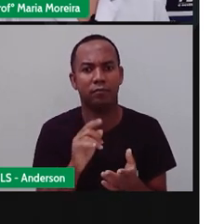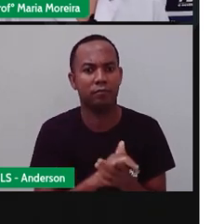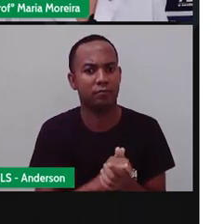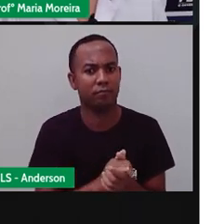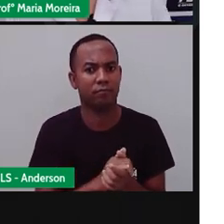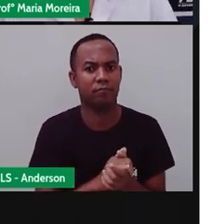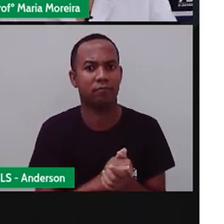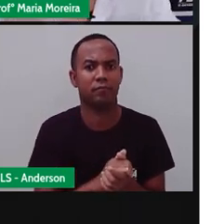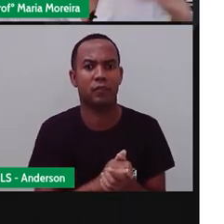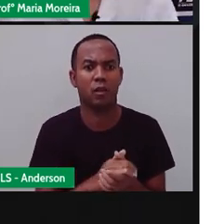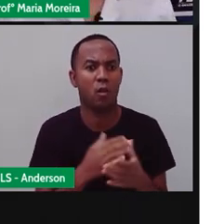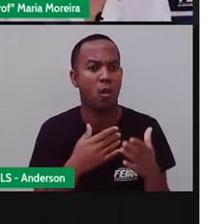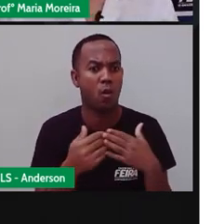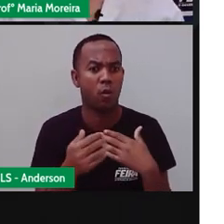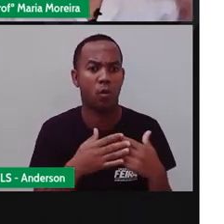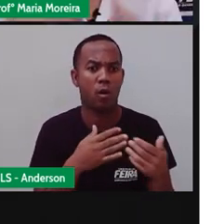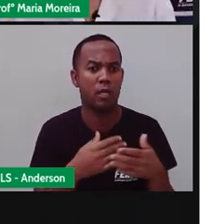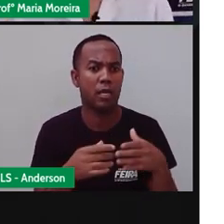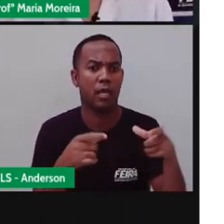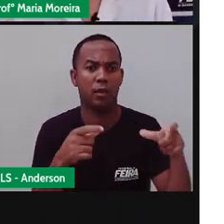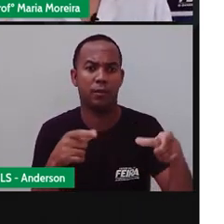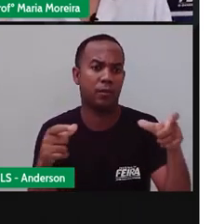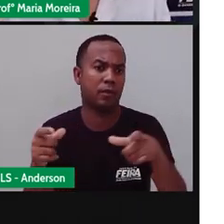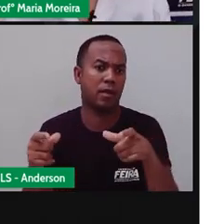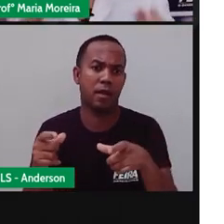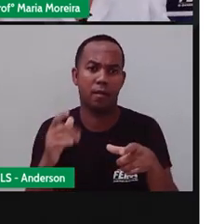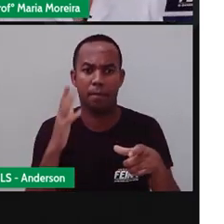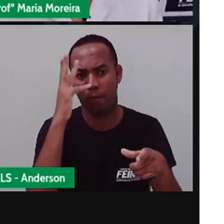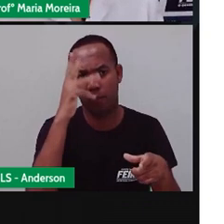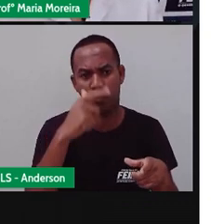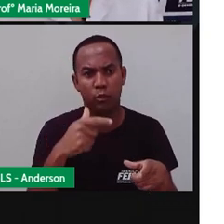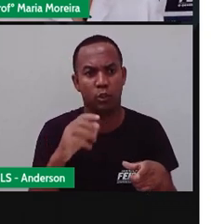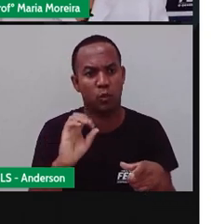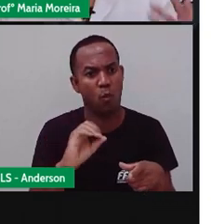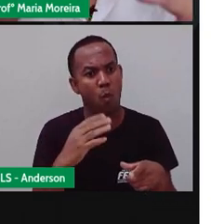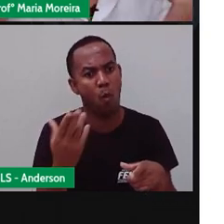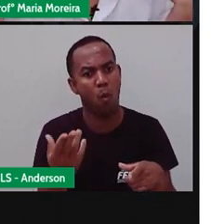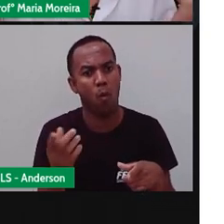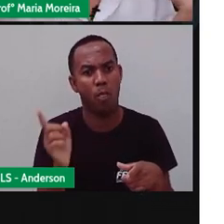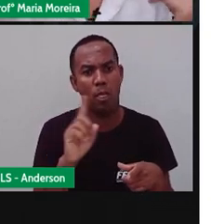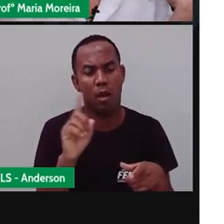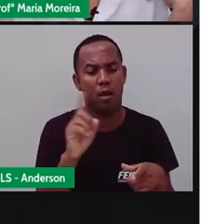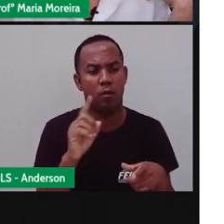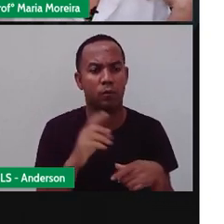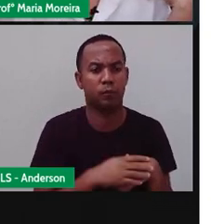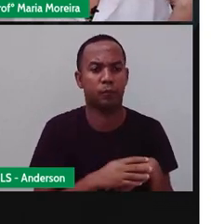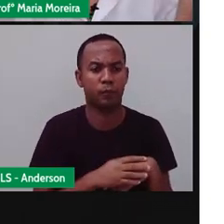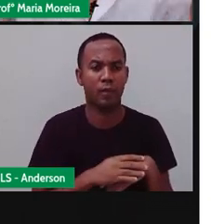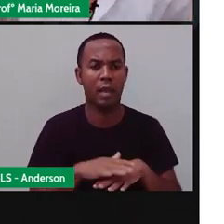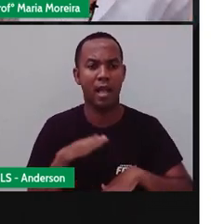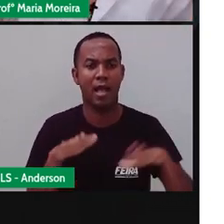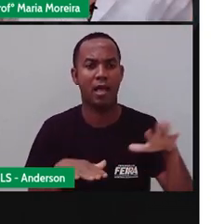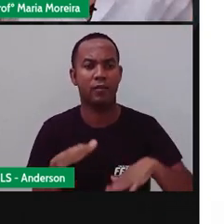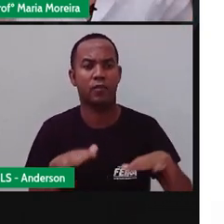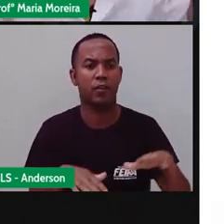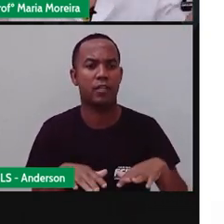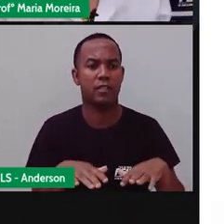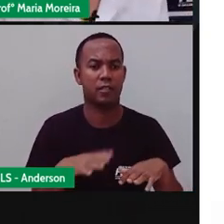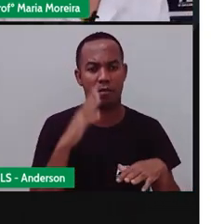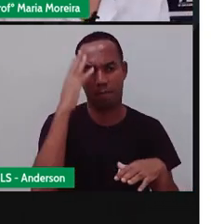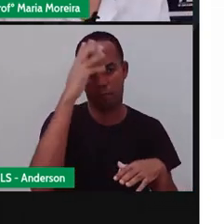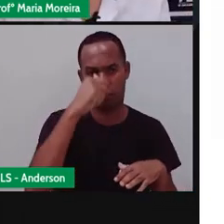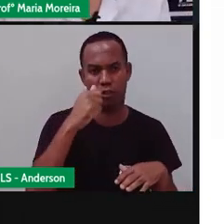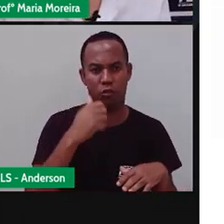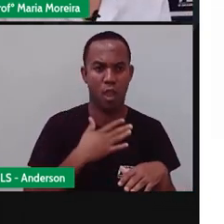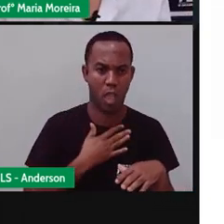Não. Paisagem é o belo e o que não é belo também. Até porque, Anderson, o que é bonito pra mim, não vai ser bonito